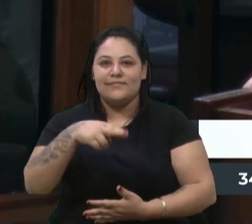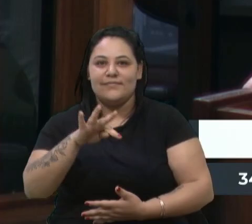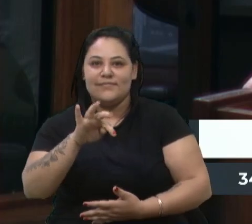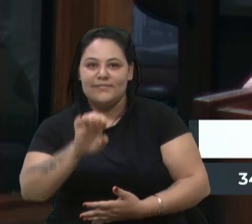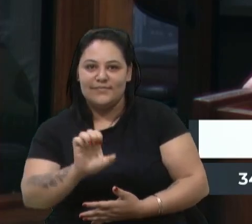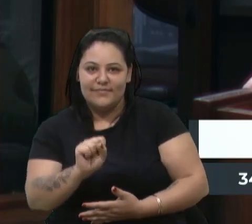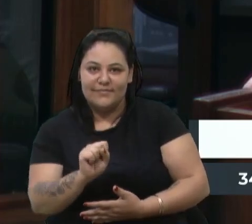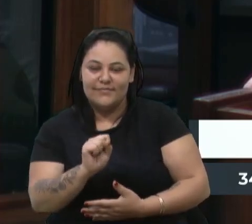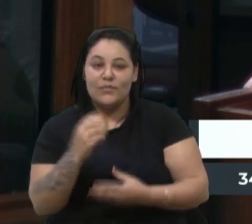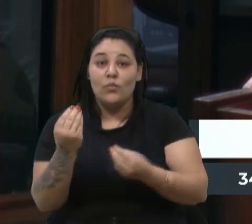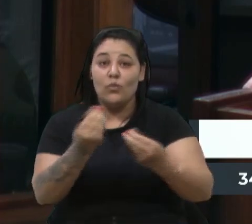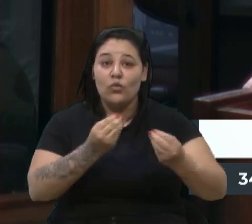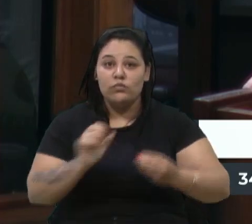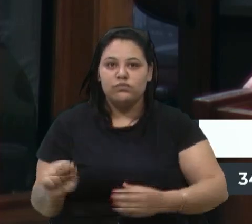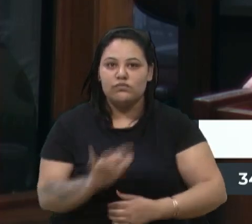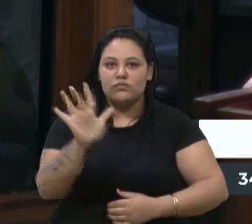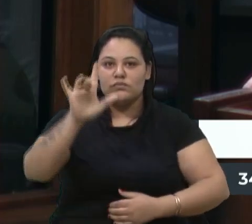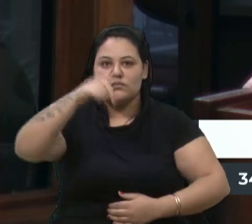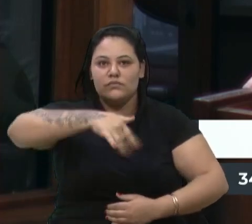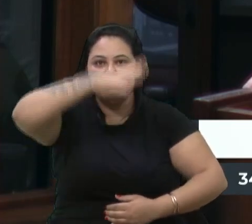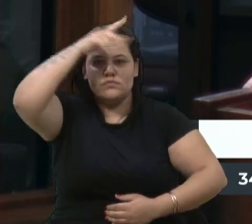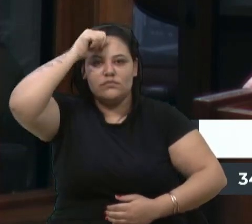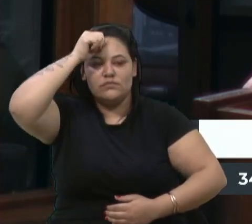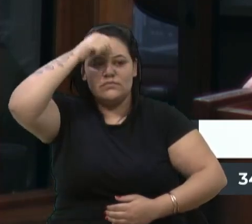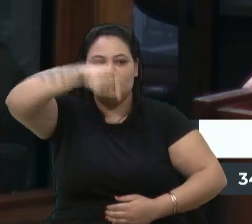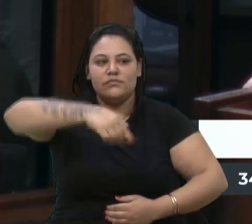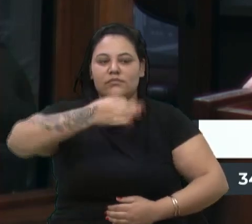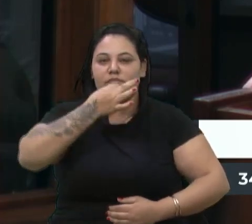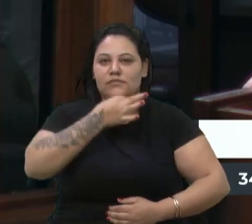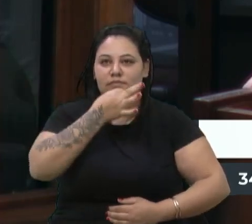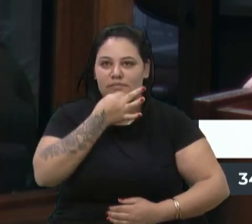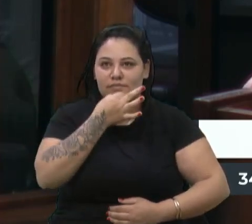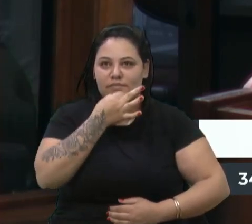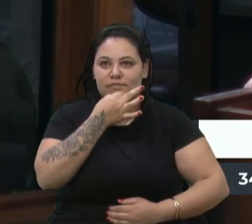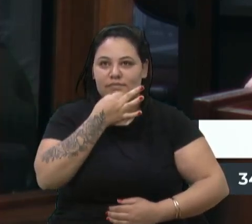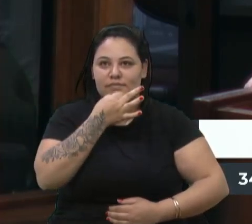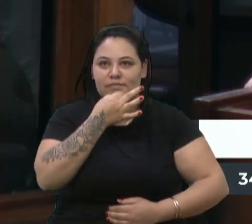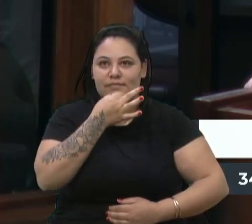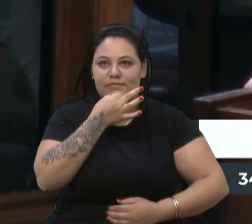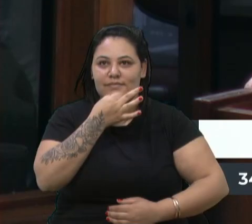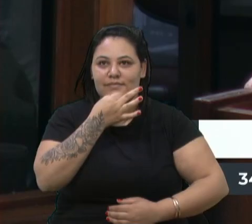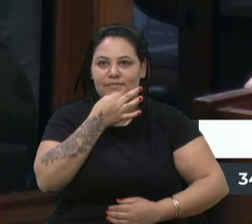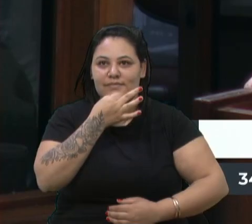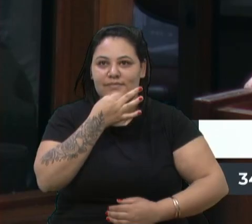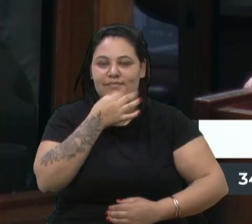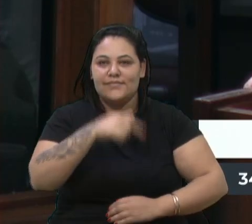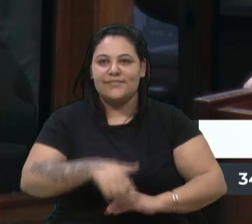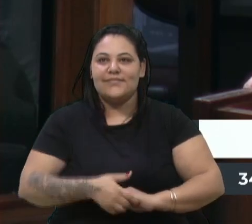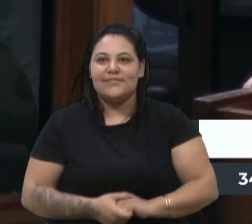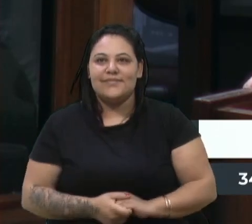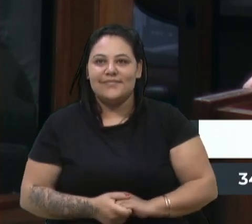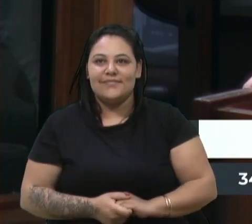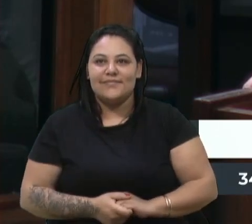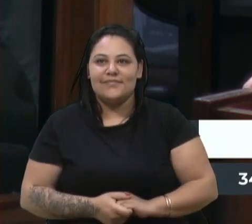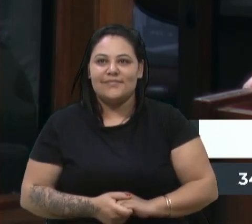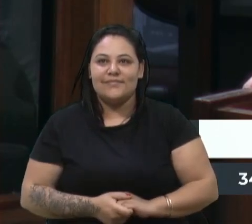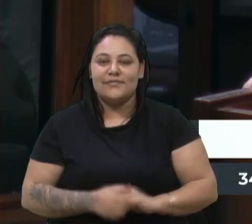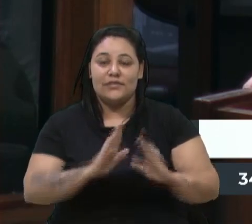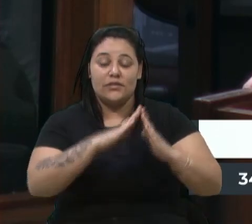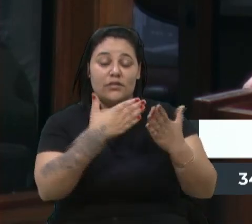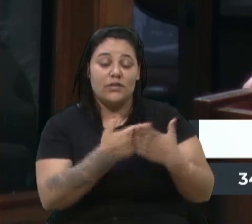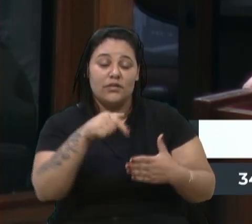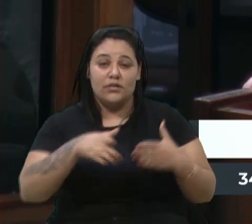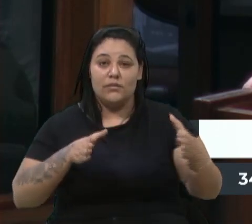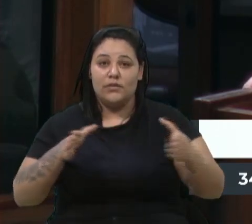no nosso município de Caxias do Sul. E aqui eu trago alguns feitos do nosso Colégio Tiradentes durante este ano,